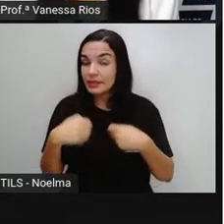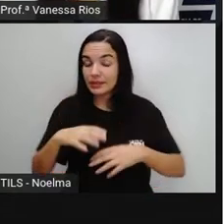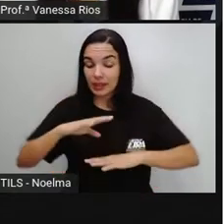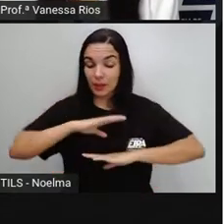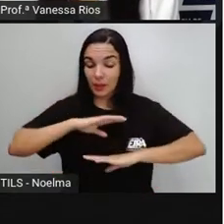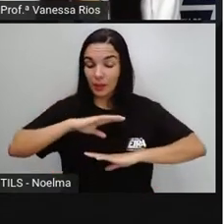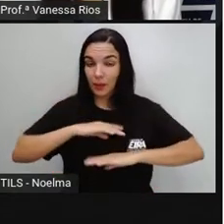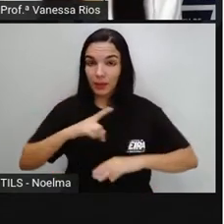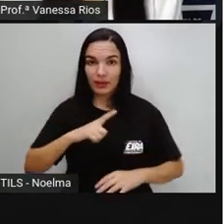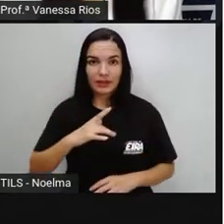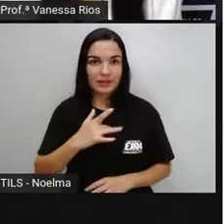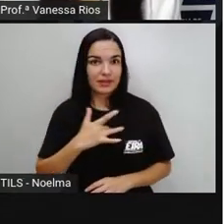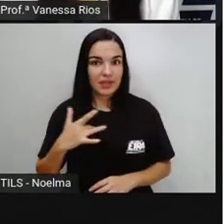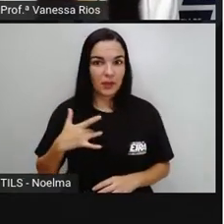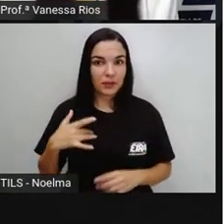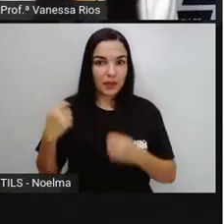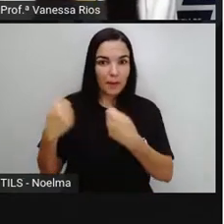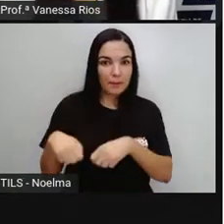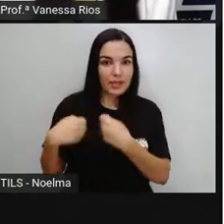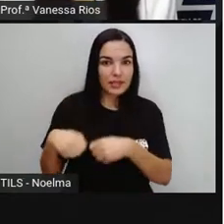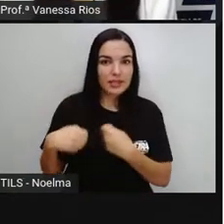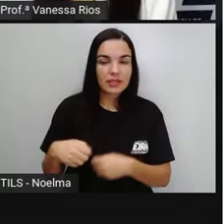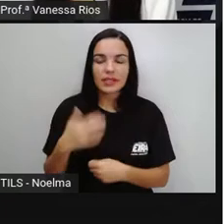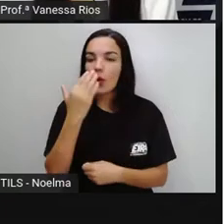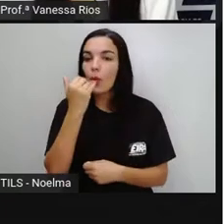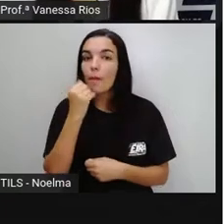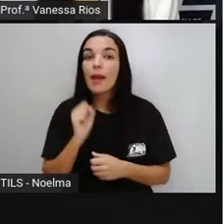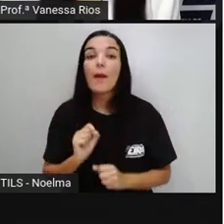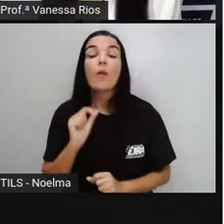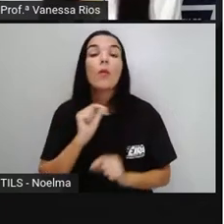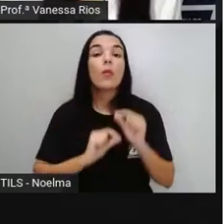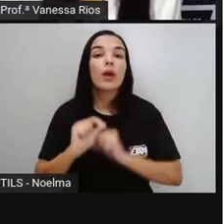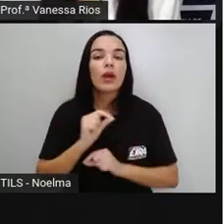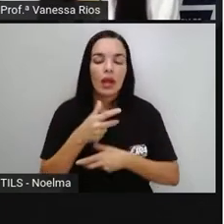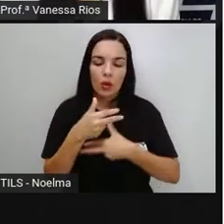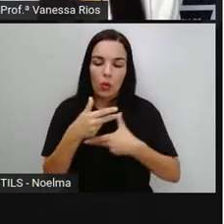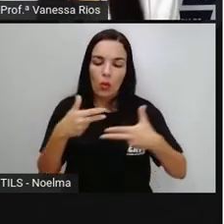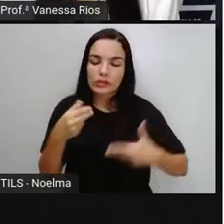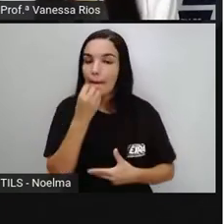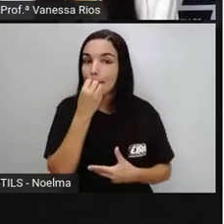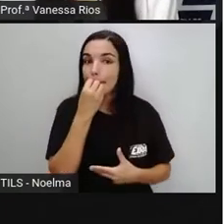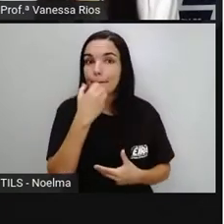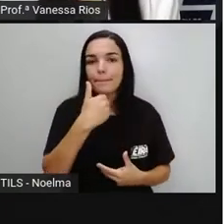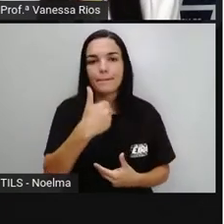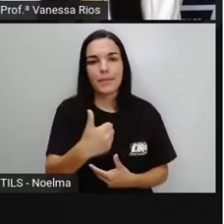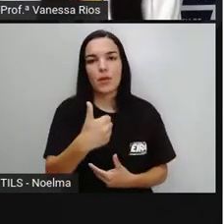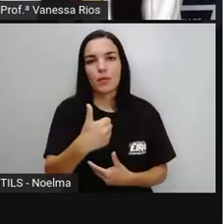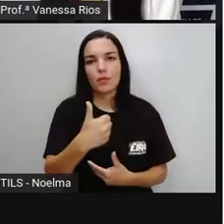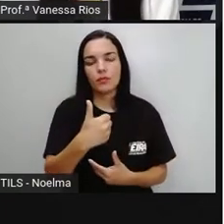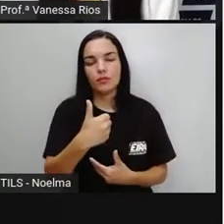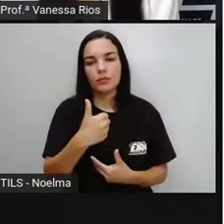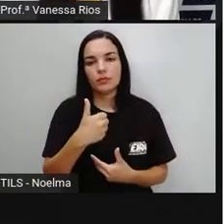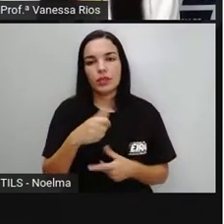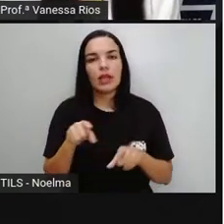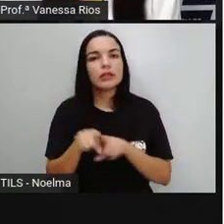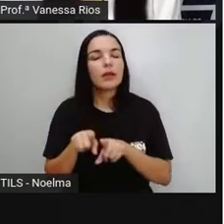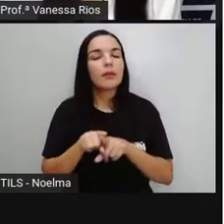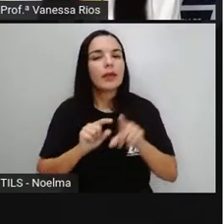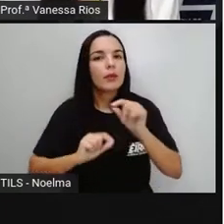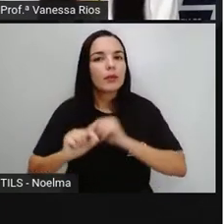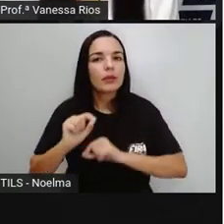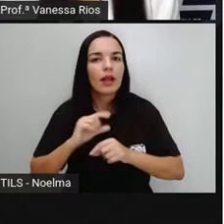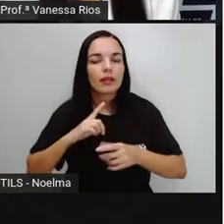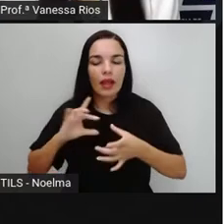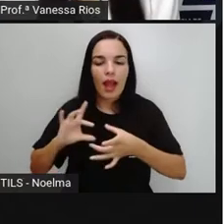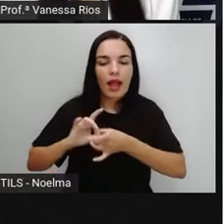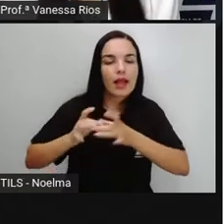Saudável É necessário A gente comer bem E esse comer bem Está relacionado Com a quantidade Com a qualidade